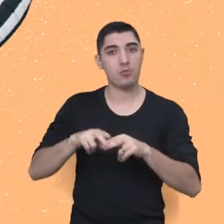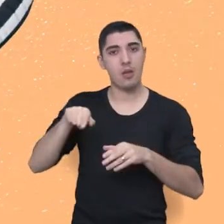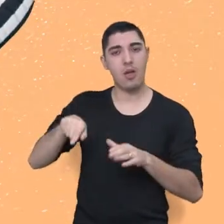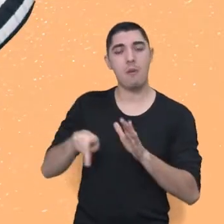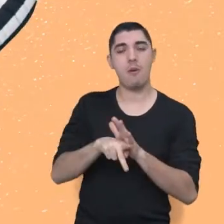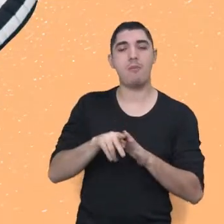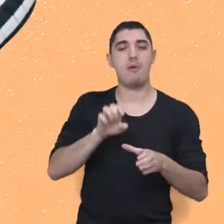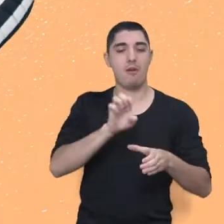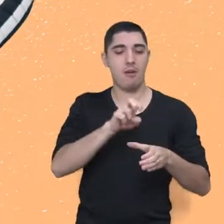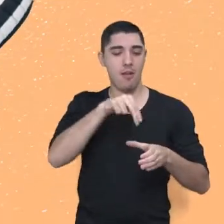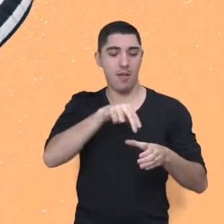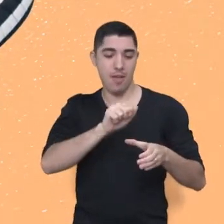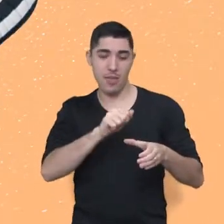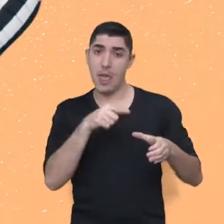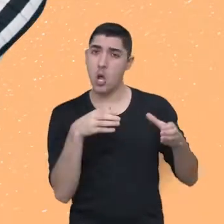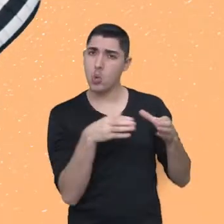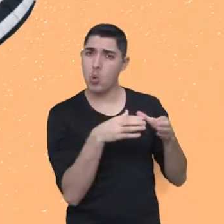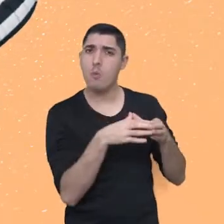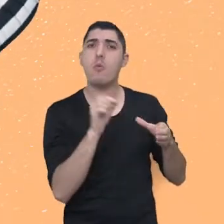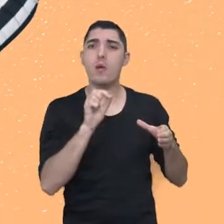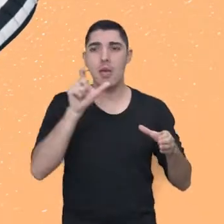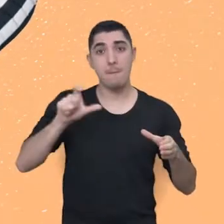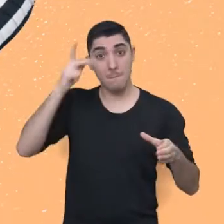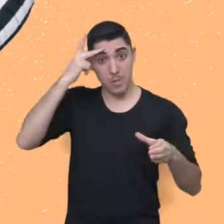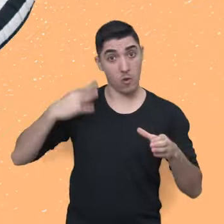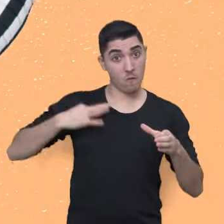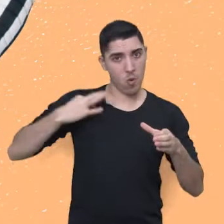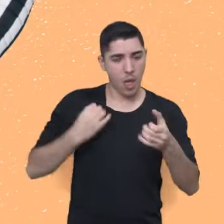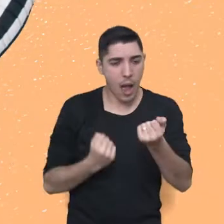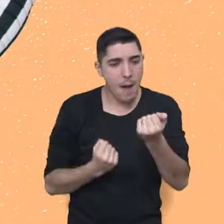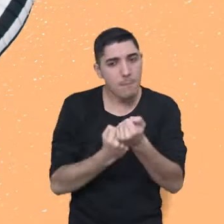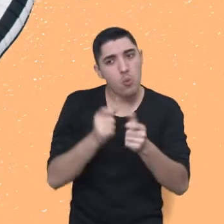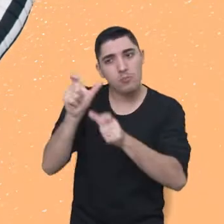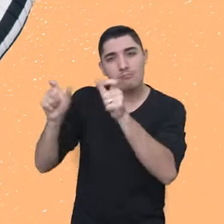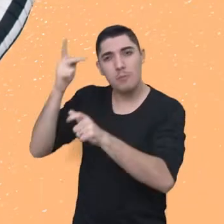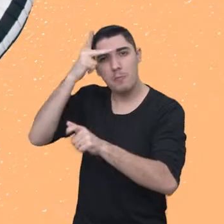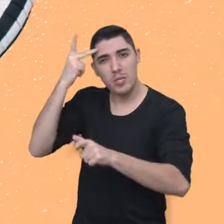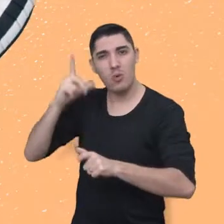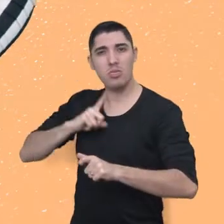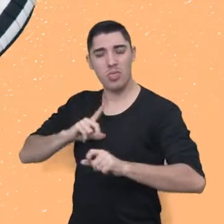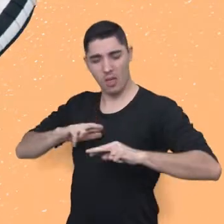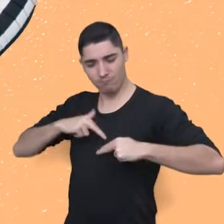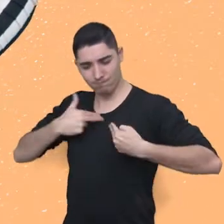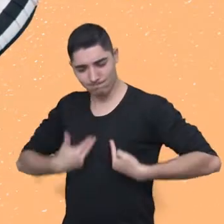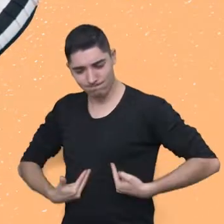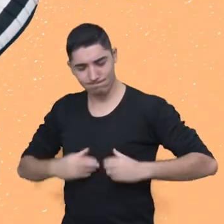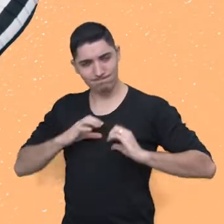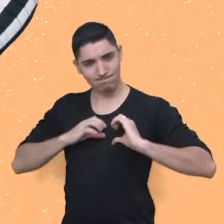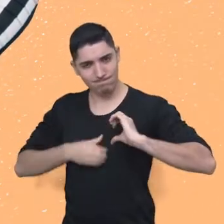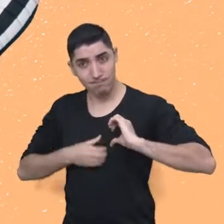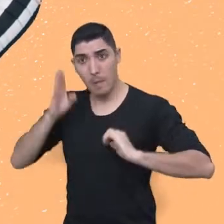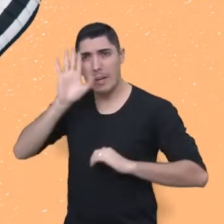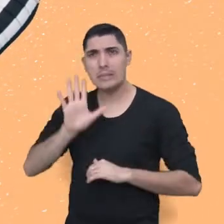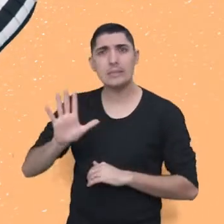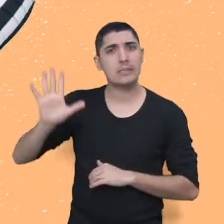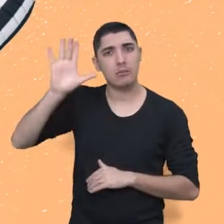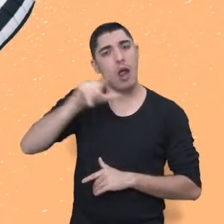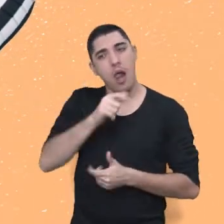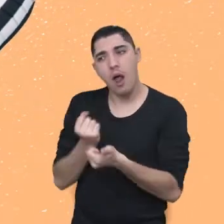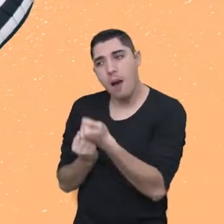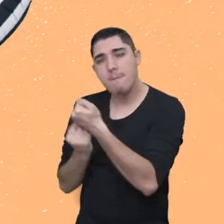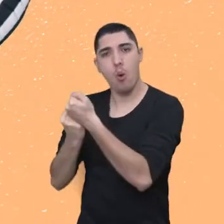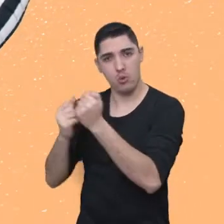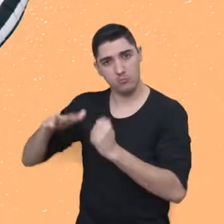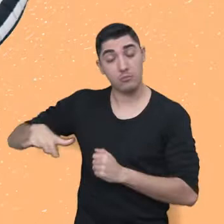Nossa Âncora, o ENA, um grupo de voluntários, presta apoio gratuito para pessoas em luto de todo o Brasil. E para